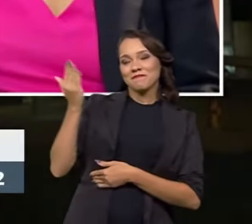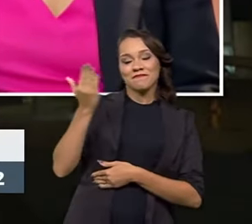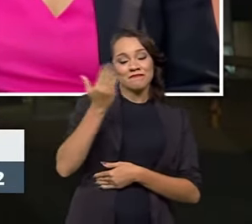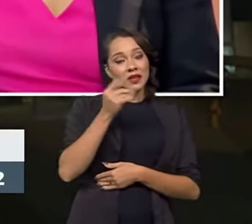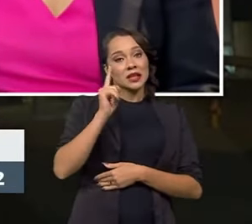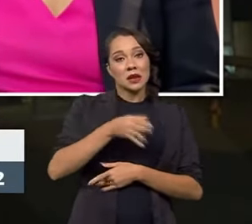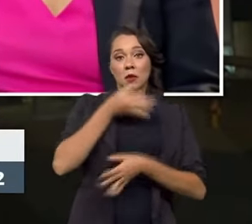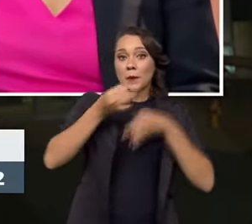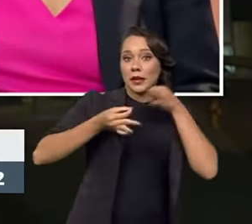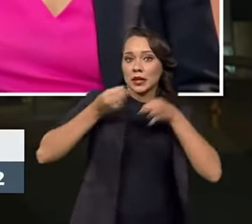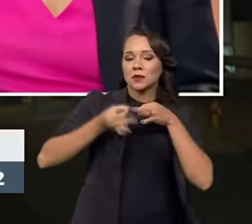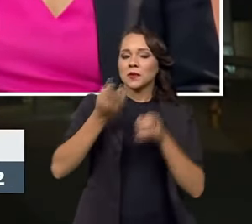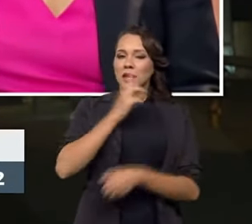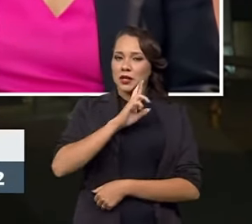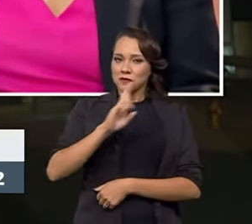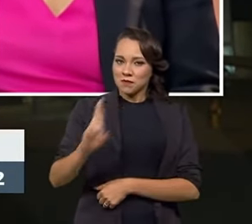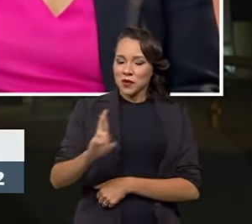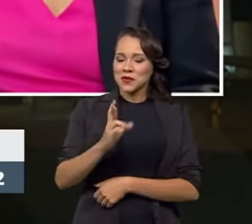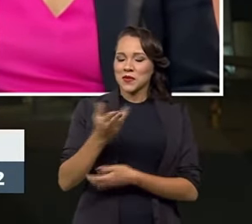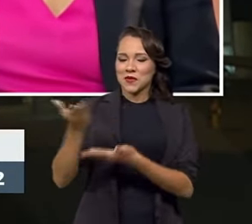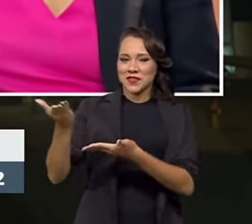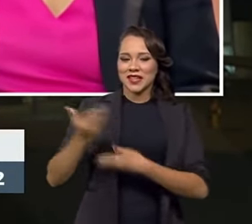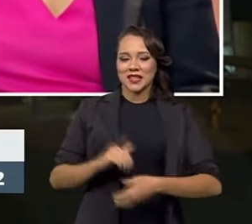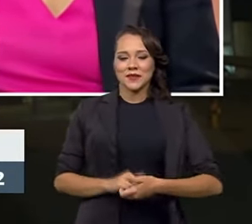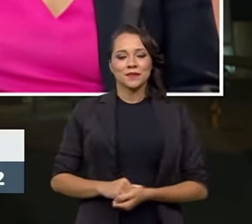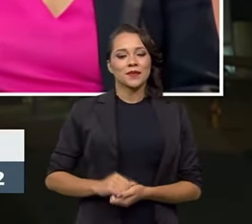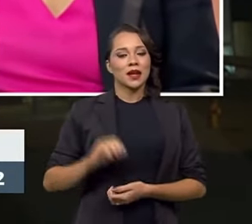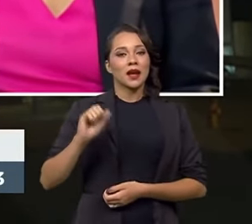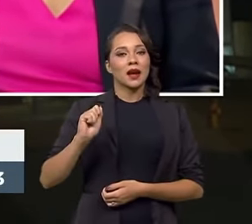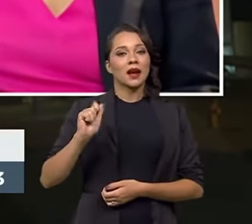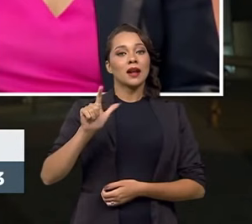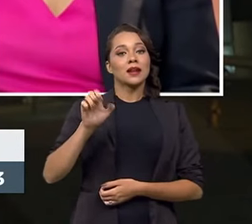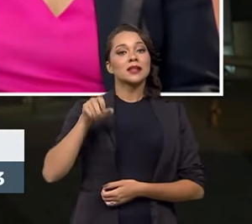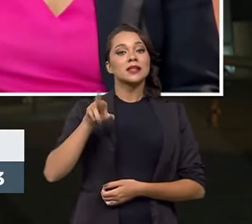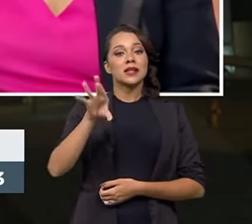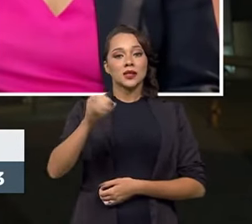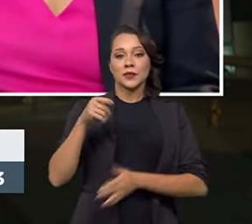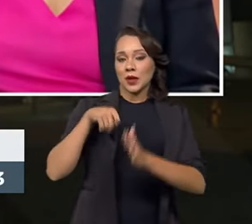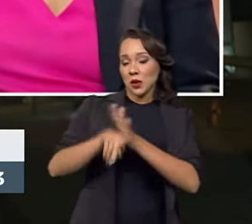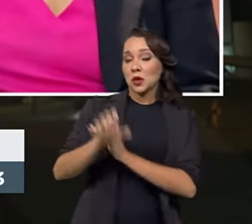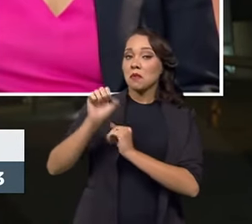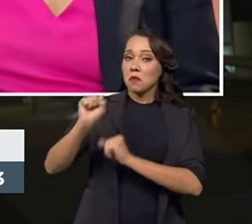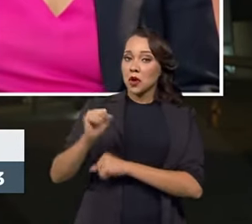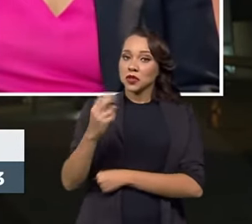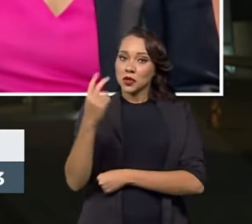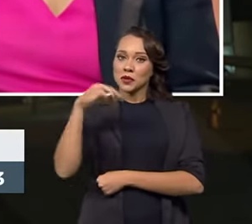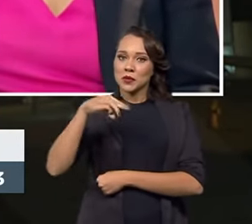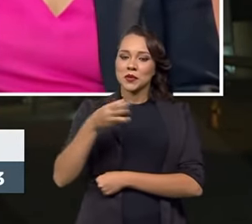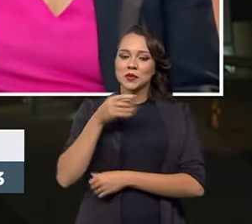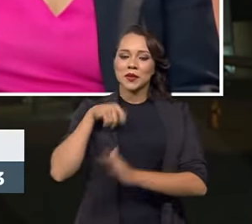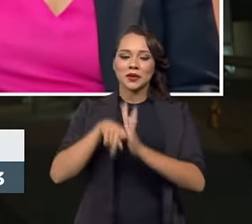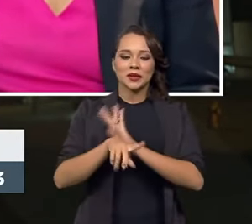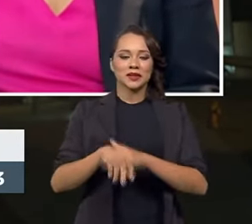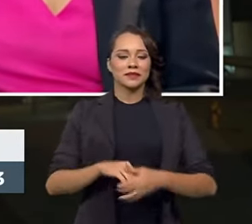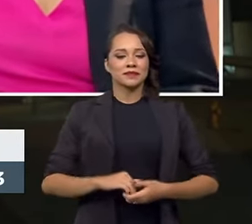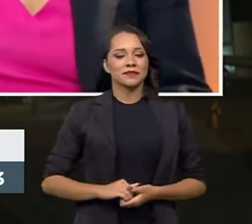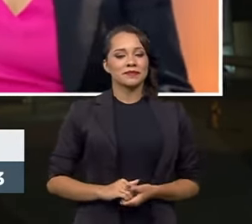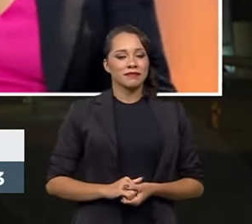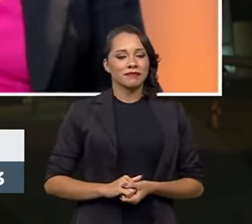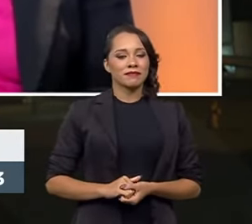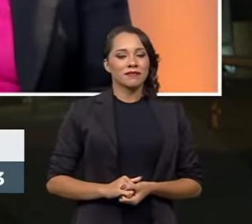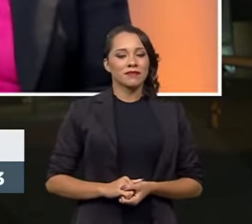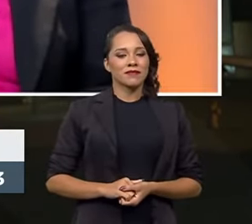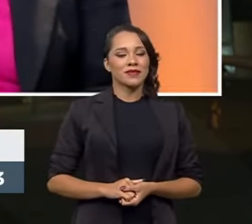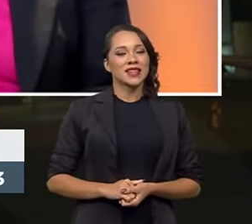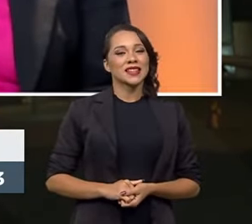considerações sobre a resposta do convidado. Alessandro, por favor, a sua pergunta e você pode falar por dois minutos. Nossa, muito bom